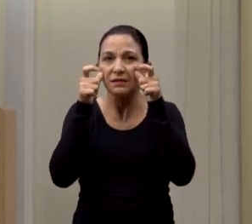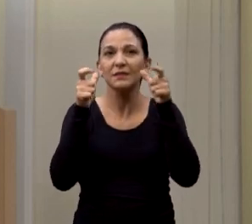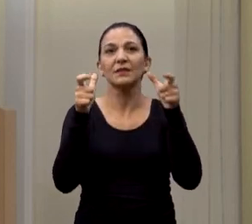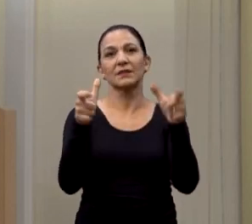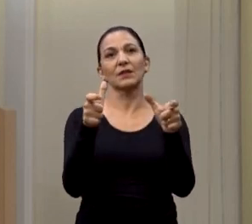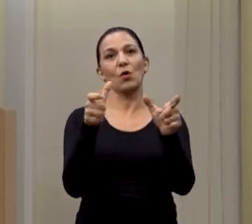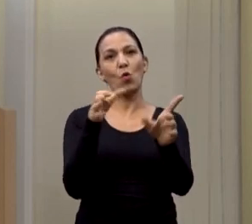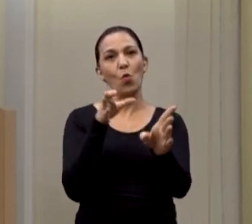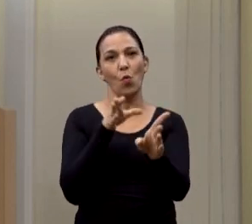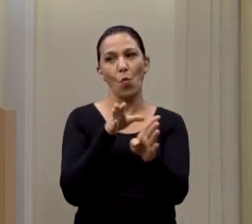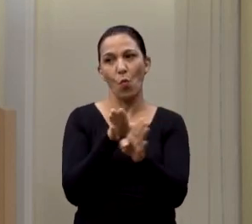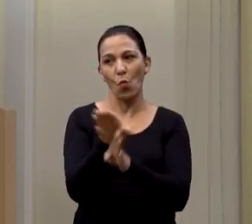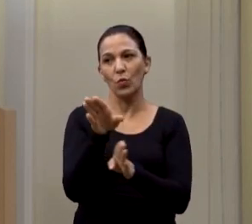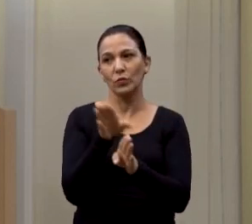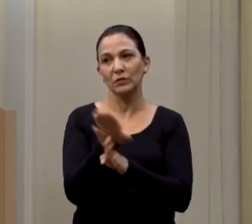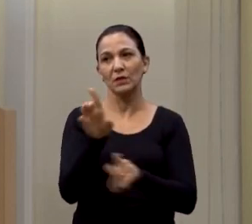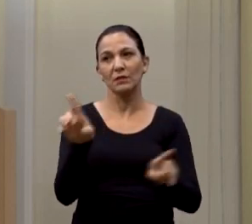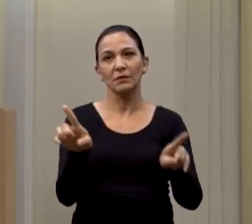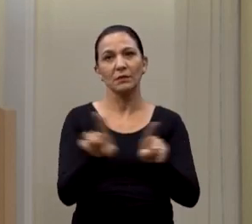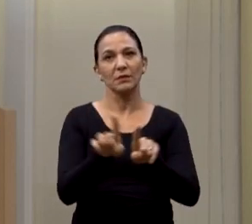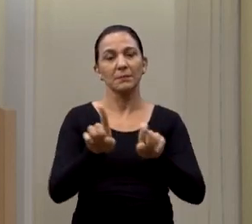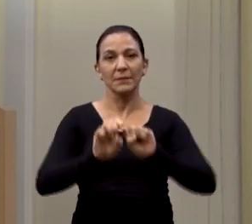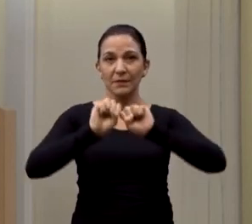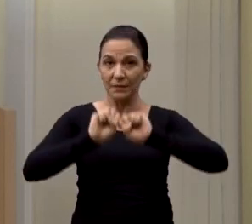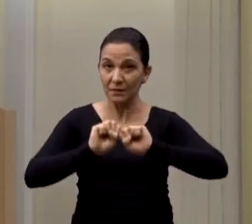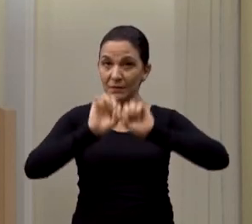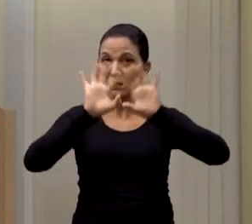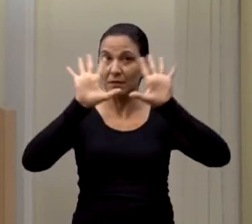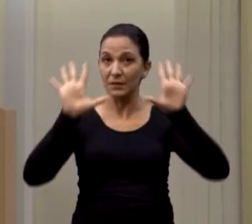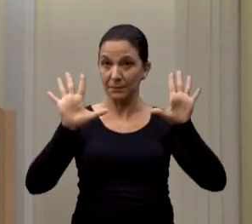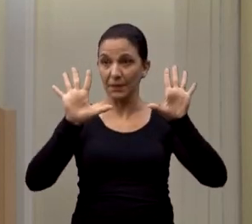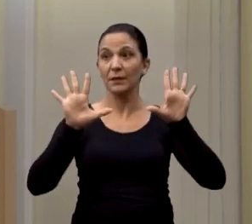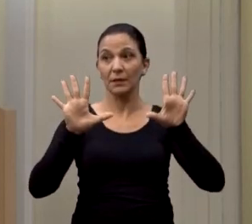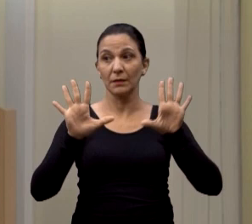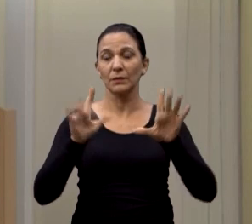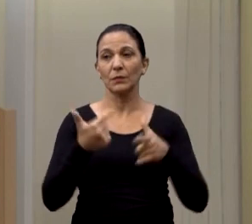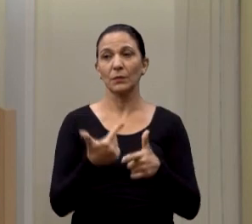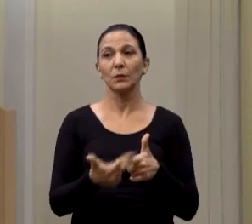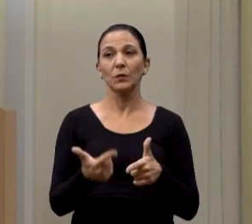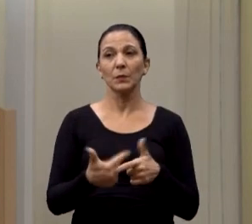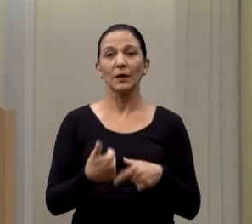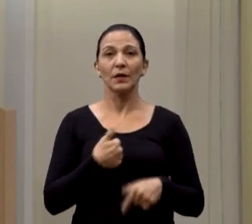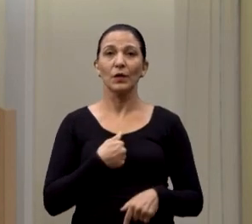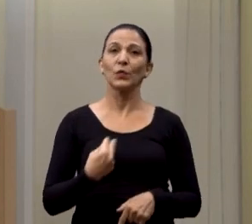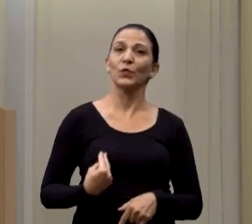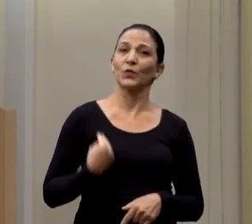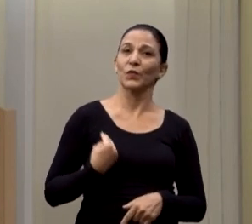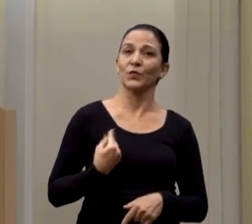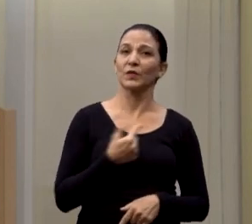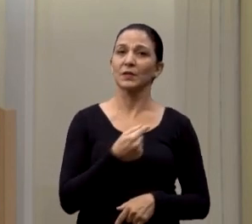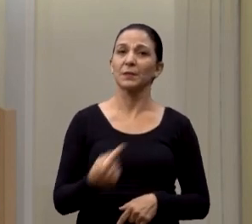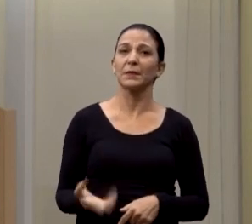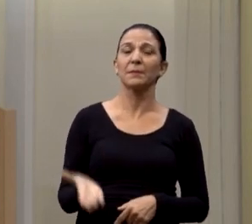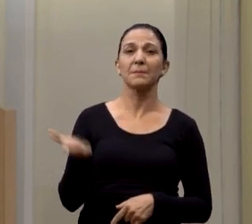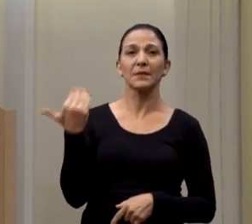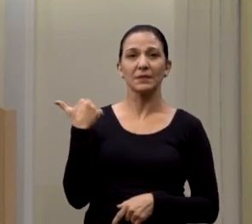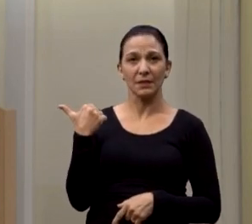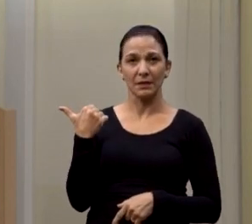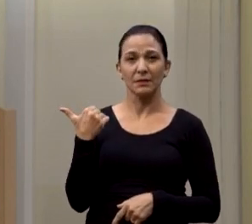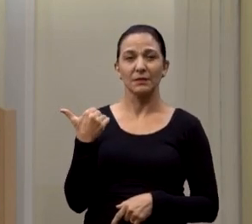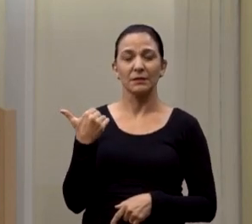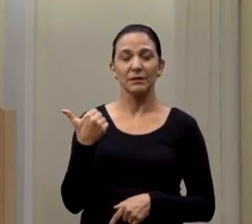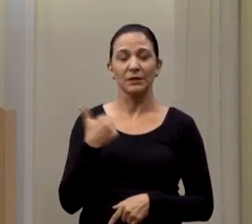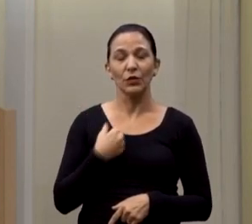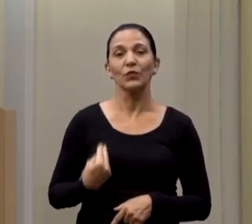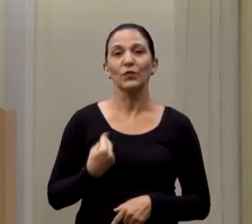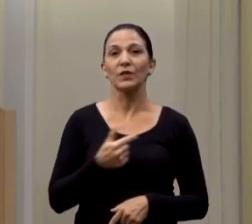orientação e também de esclarecimento de uma situação que eu vivi na semana passada, estando vereador